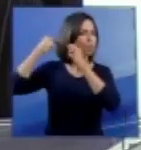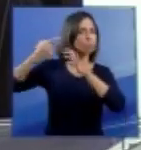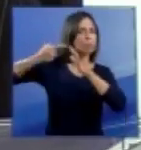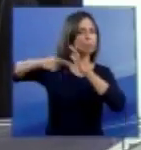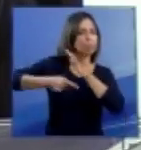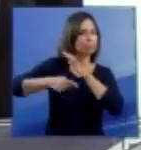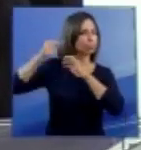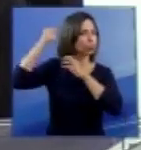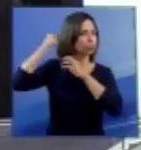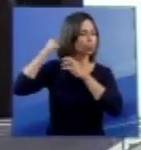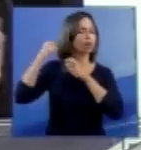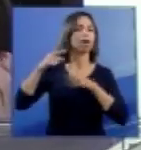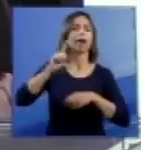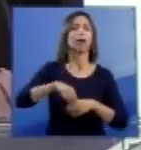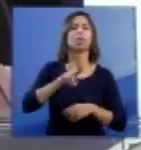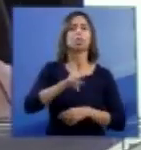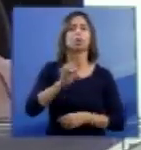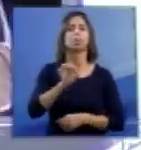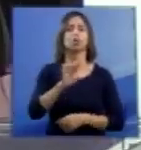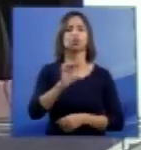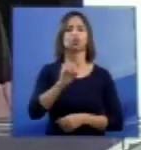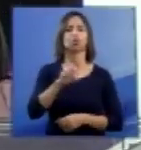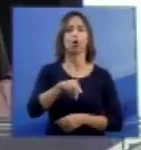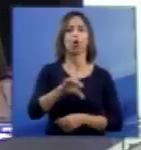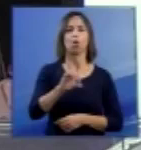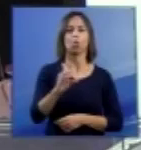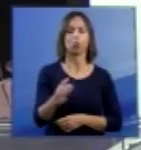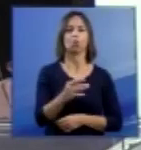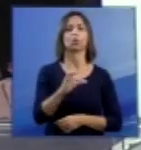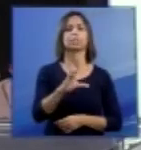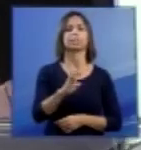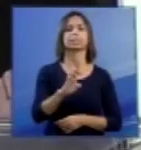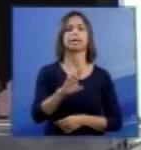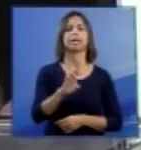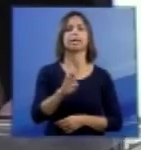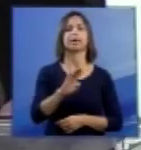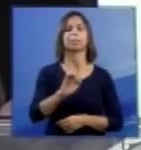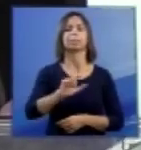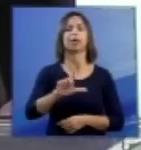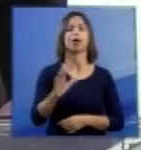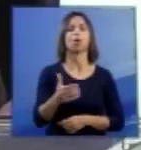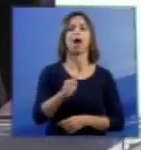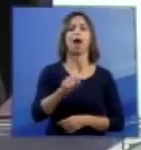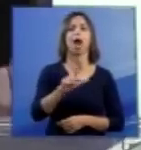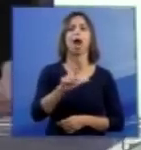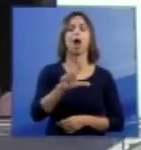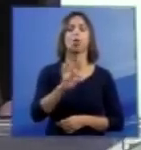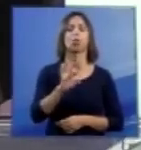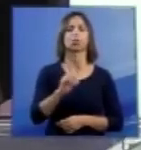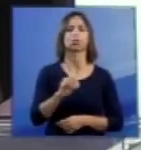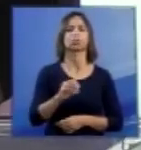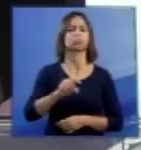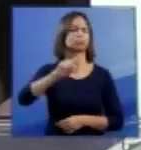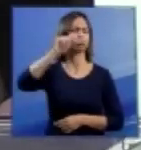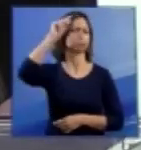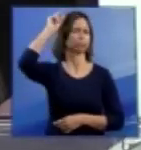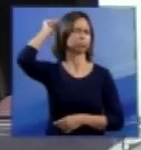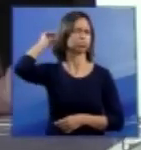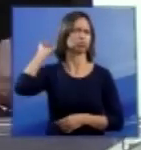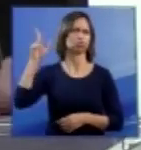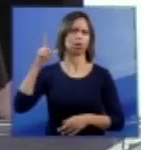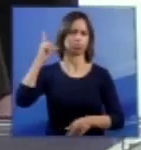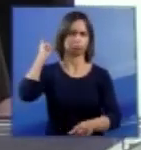tronco cerebral alto por um dos maiores neurocientistas do pós-guerra, que é o Hilder Penfield. Nós podemos verificar essa